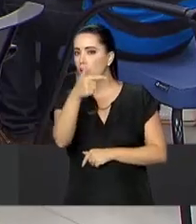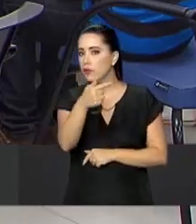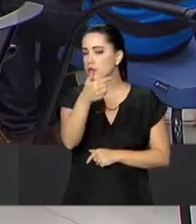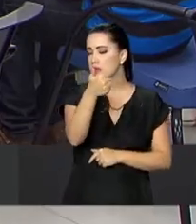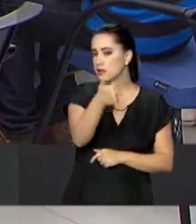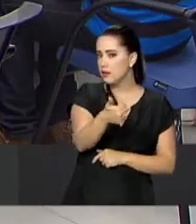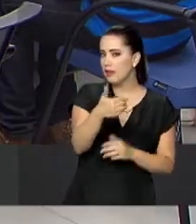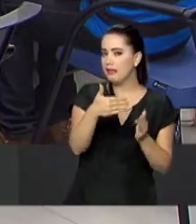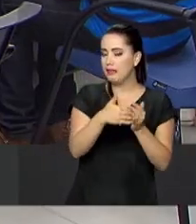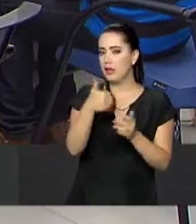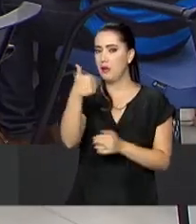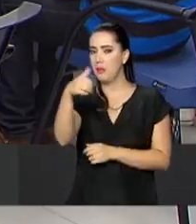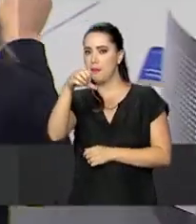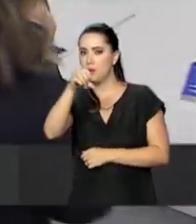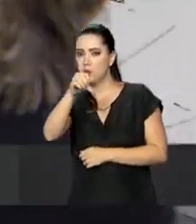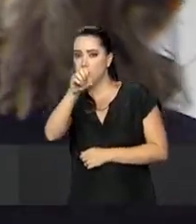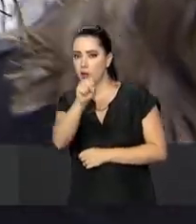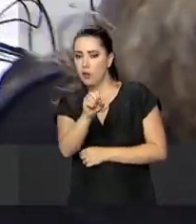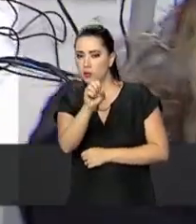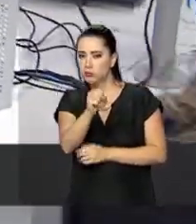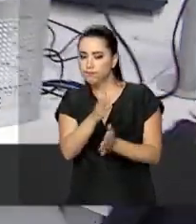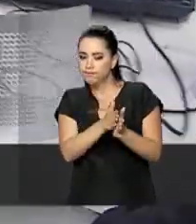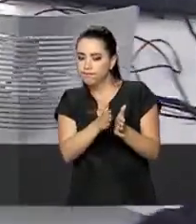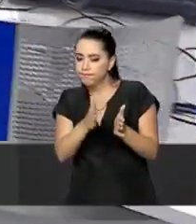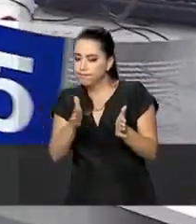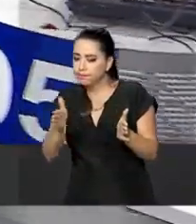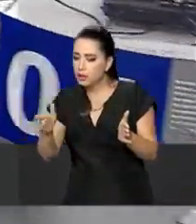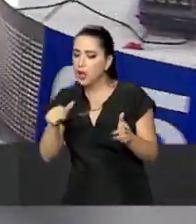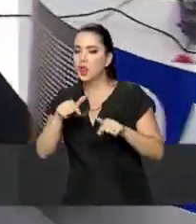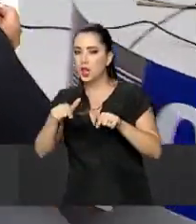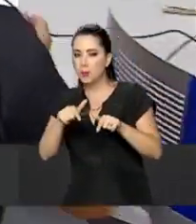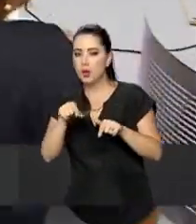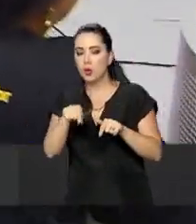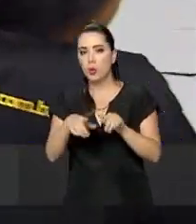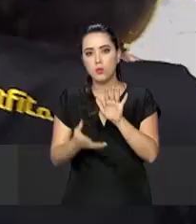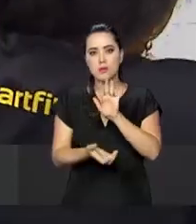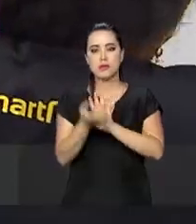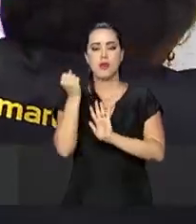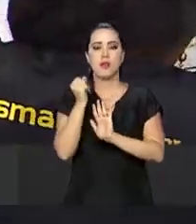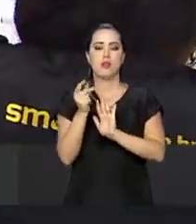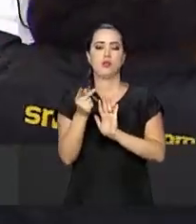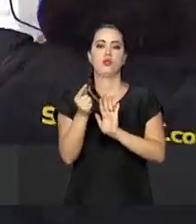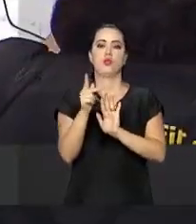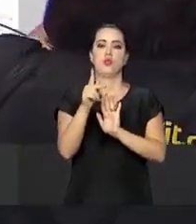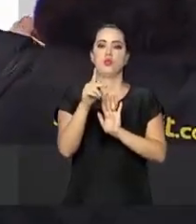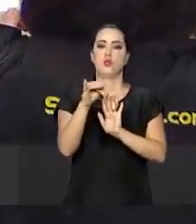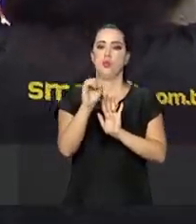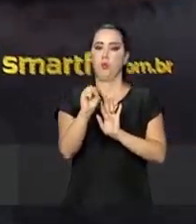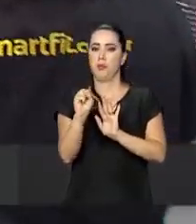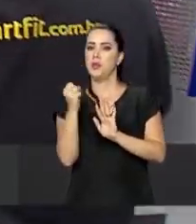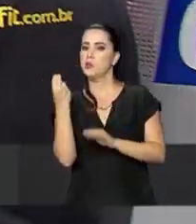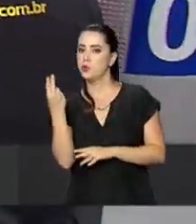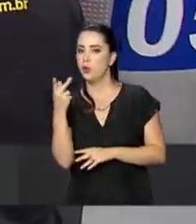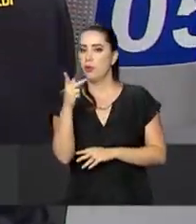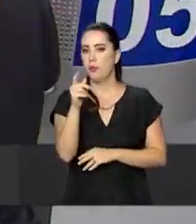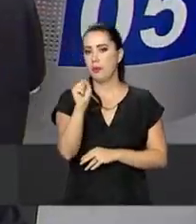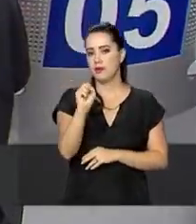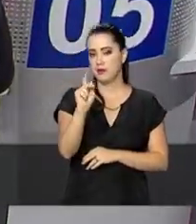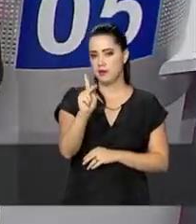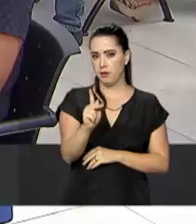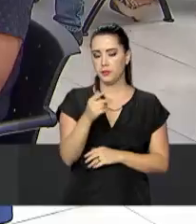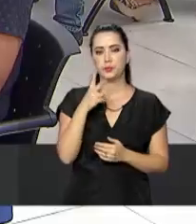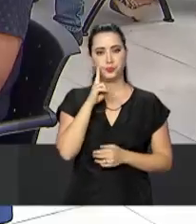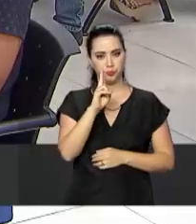1988 e que ainda não retiraram o saldo total de cotas. Pelo site da Caixa Econômica